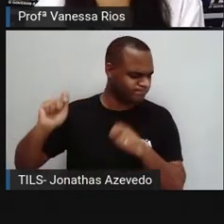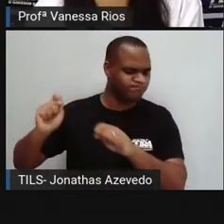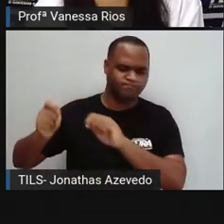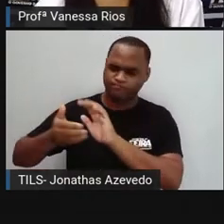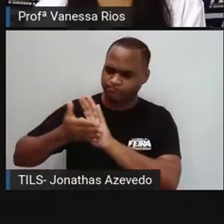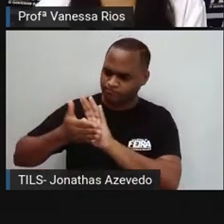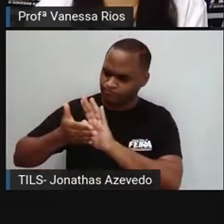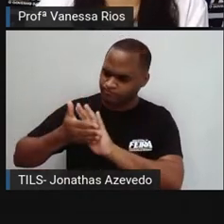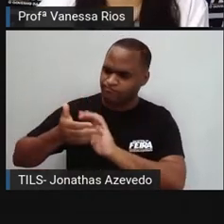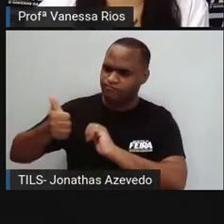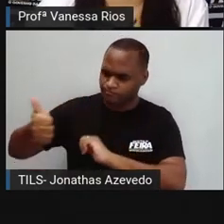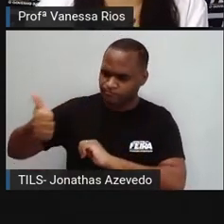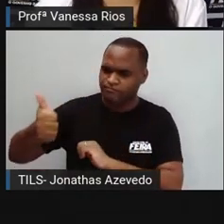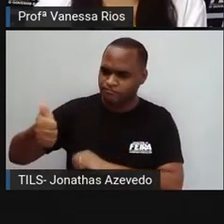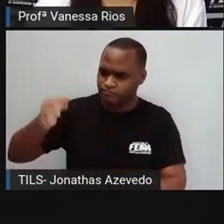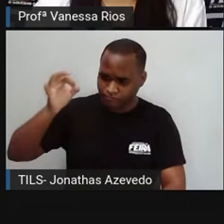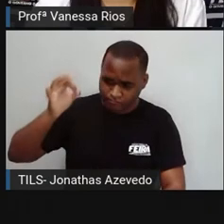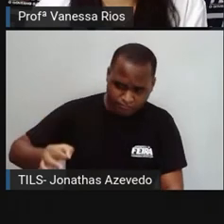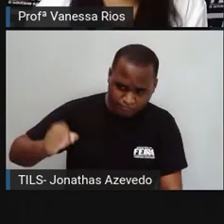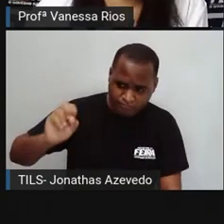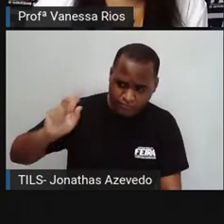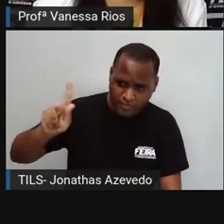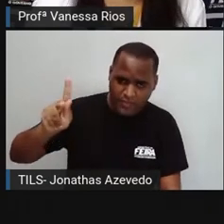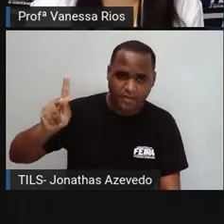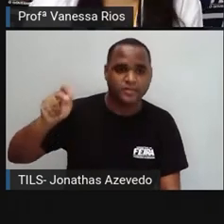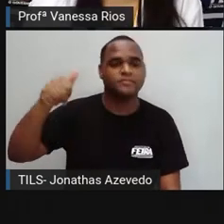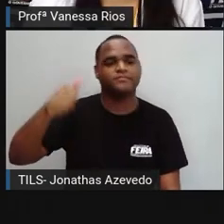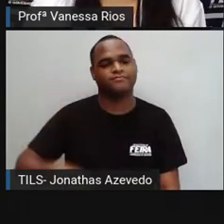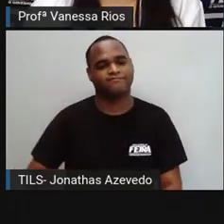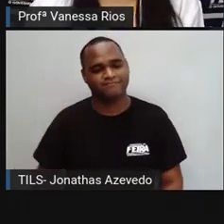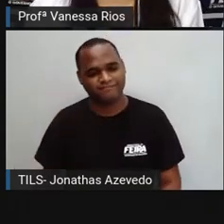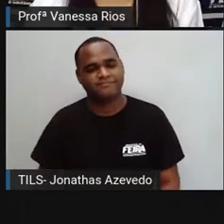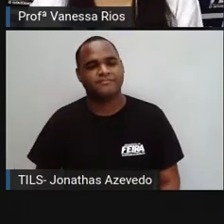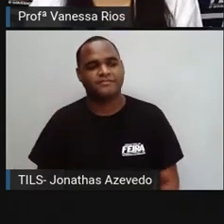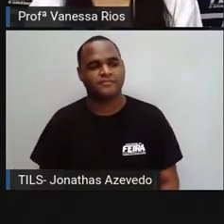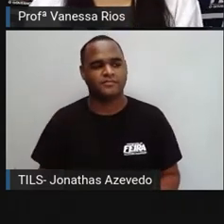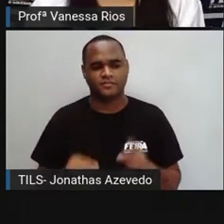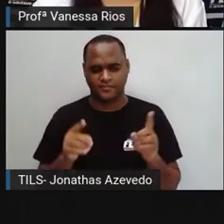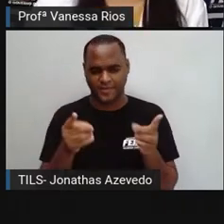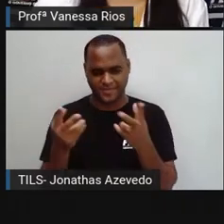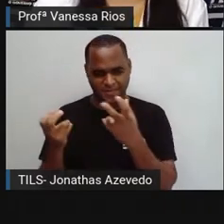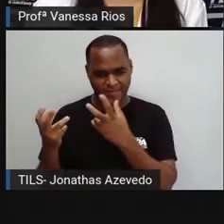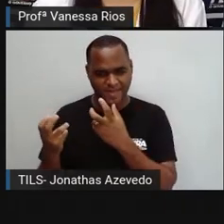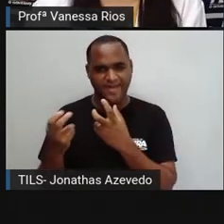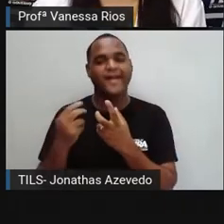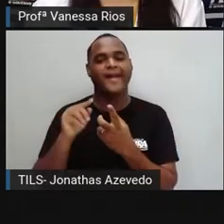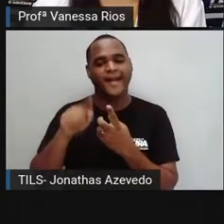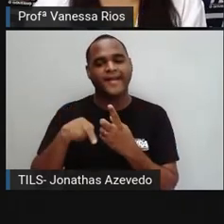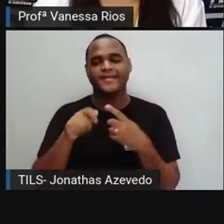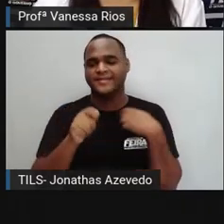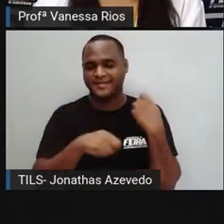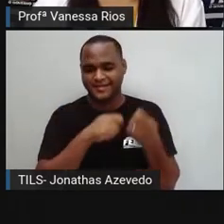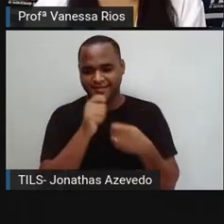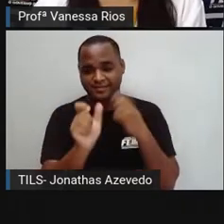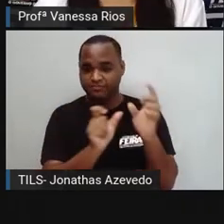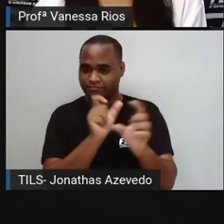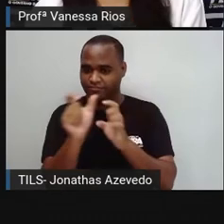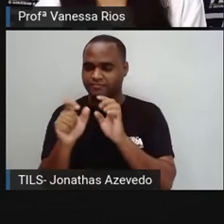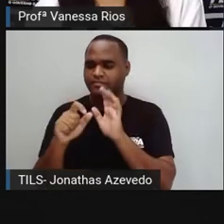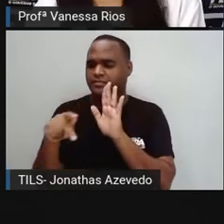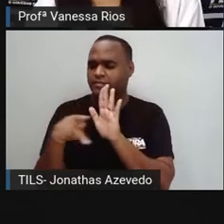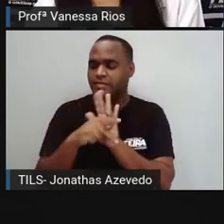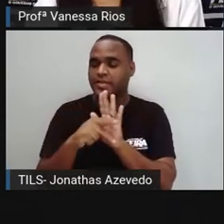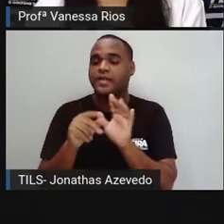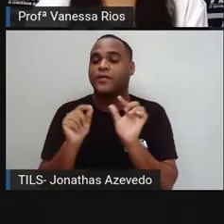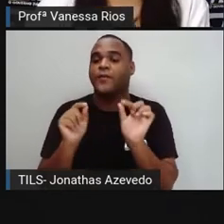firmeza, utilizado com certeza. Então, a gente percebe que as gírias estão, está presente, né? As gírias